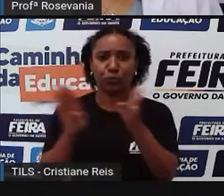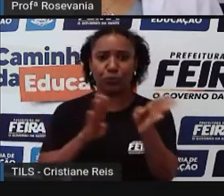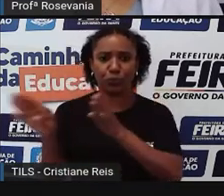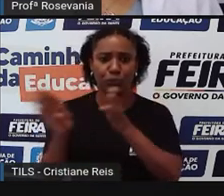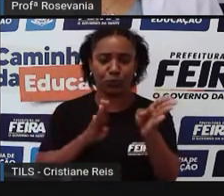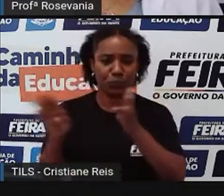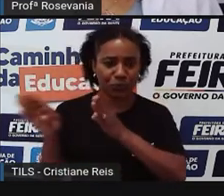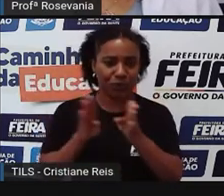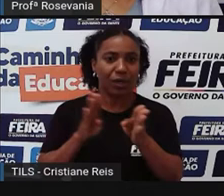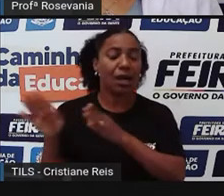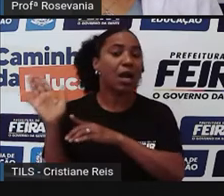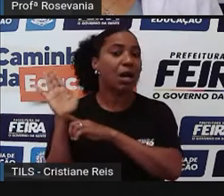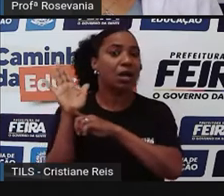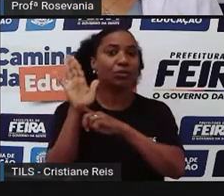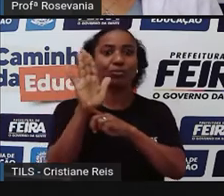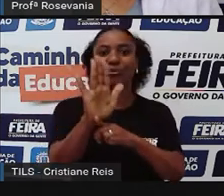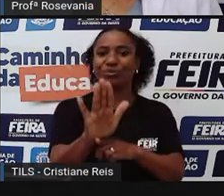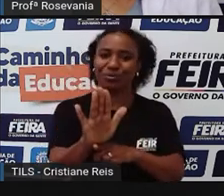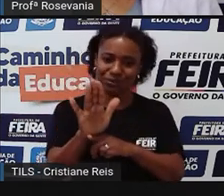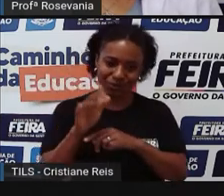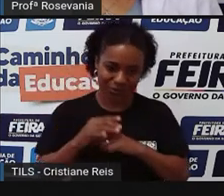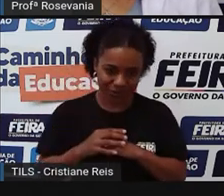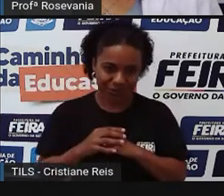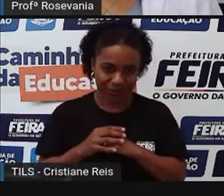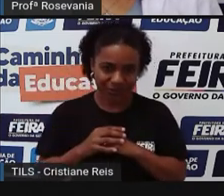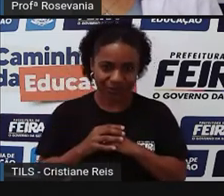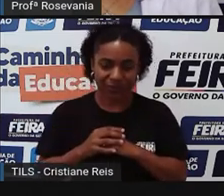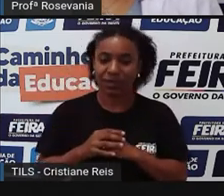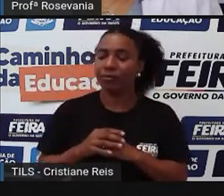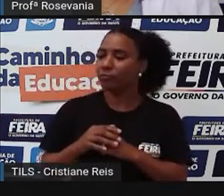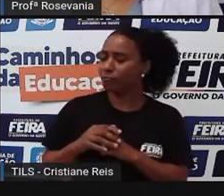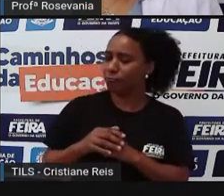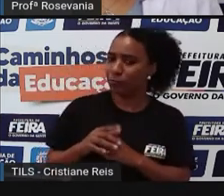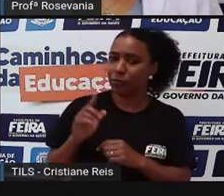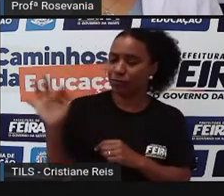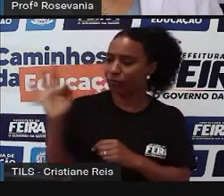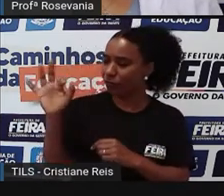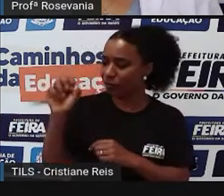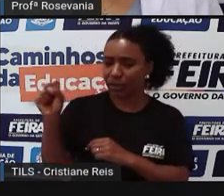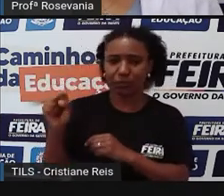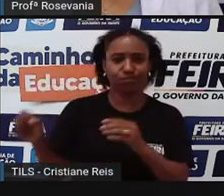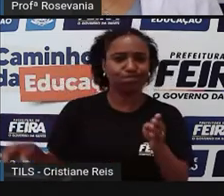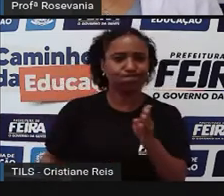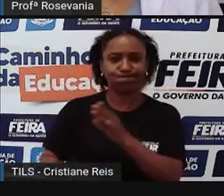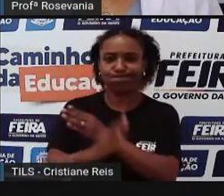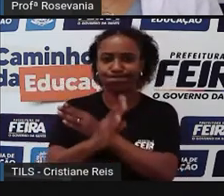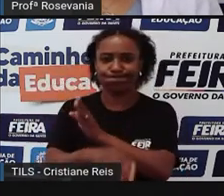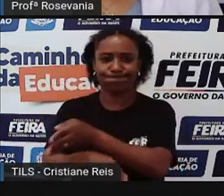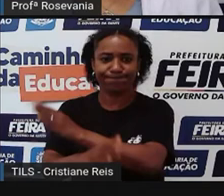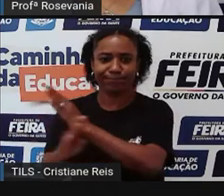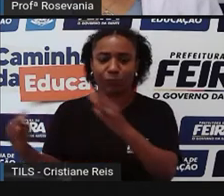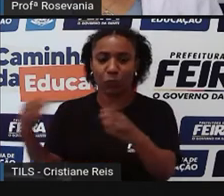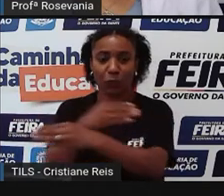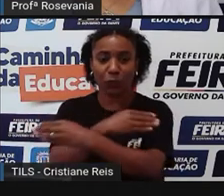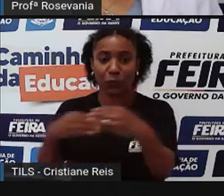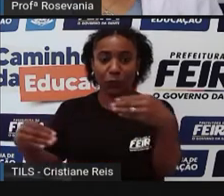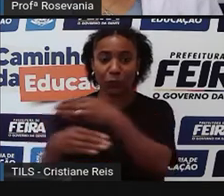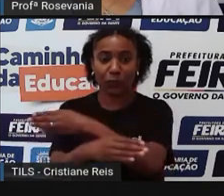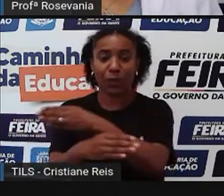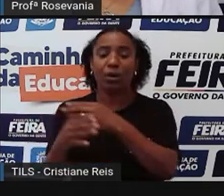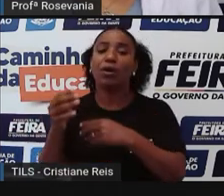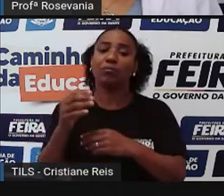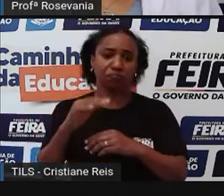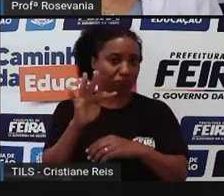ajudam muito, o fato da gente ter esse entroncamento rodoviário, ajudam muito a desenvolver a cidade. Sem falar que boa